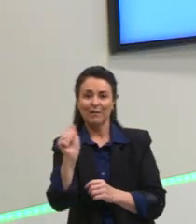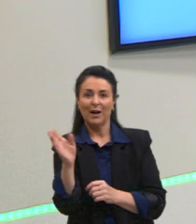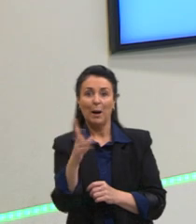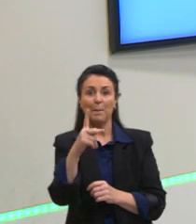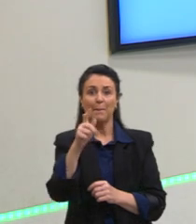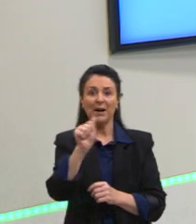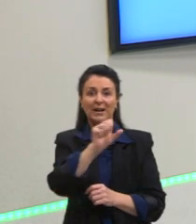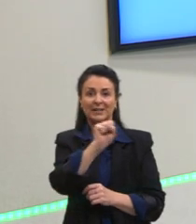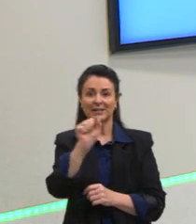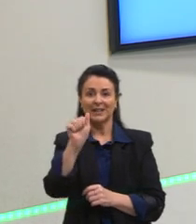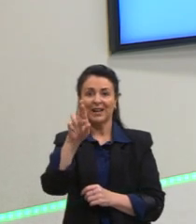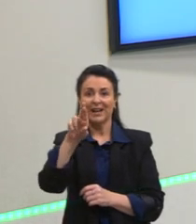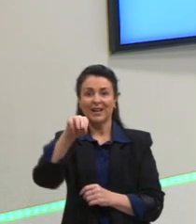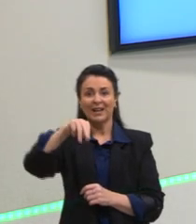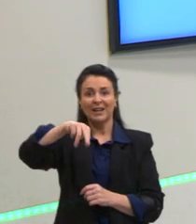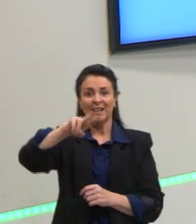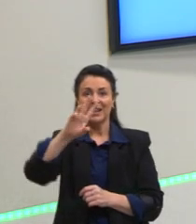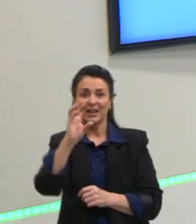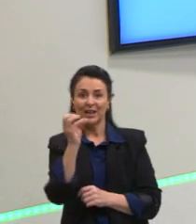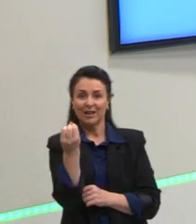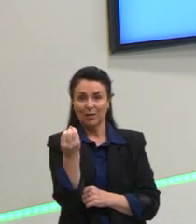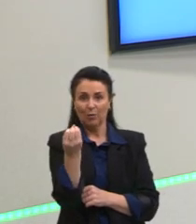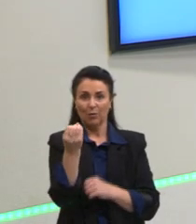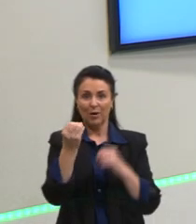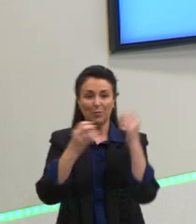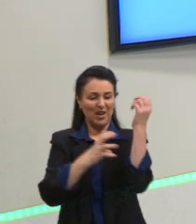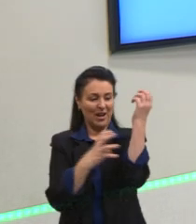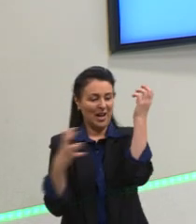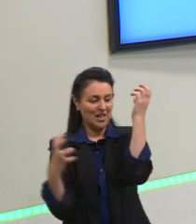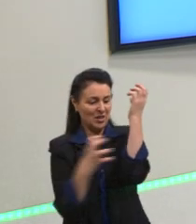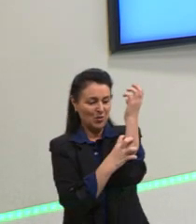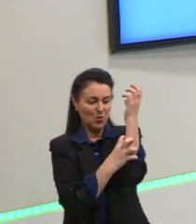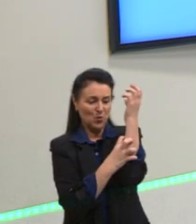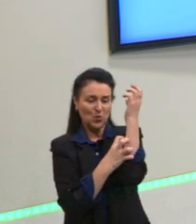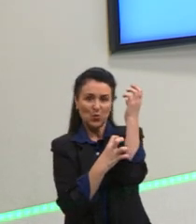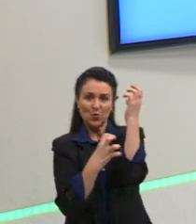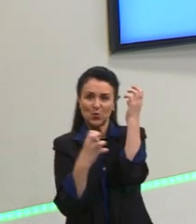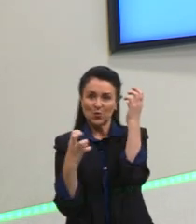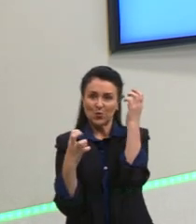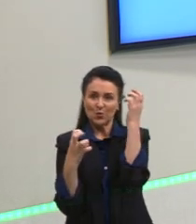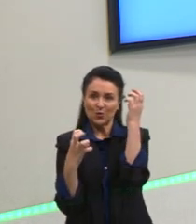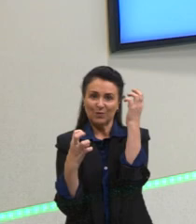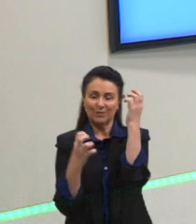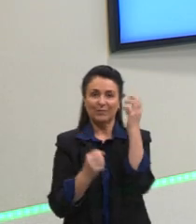a seiva da planta que ela está ali habitando, né?